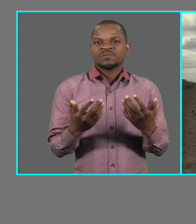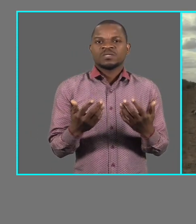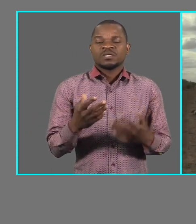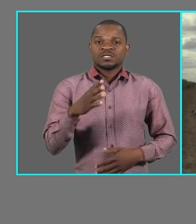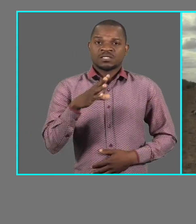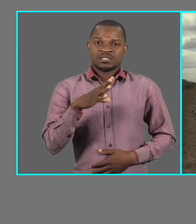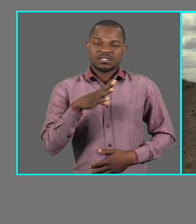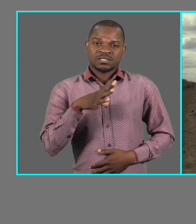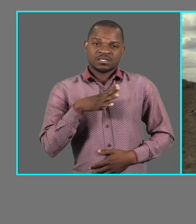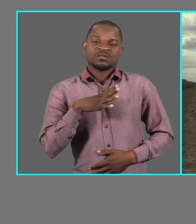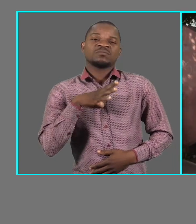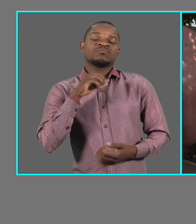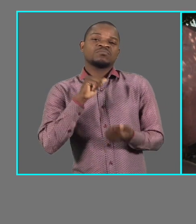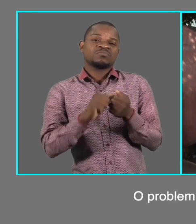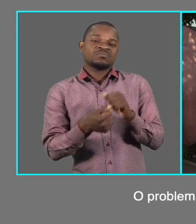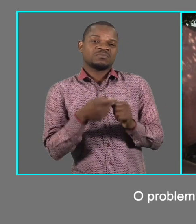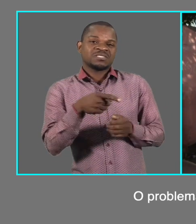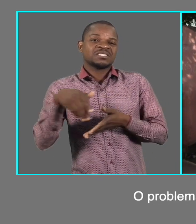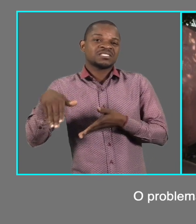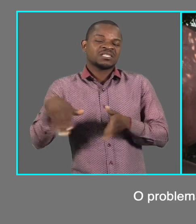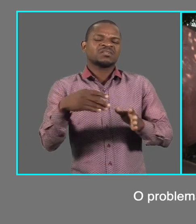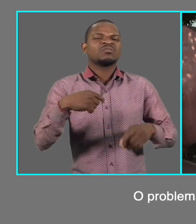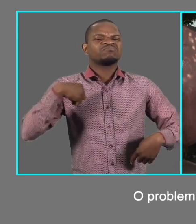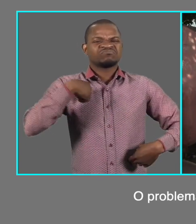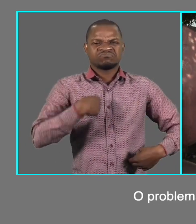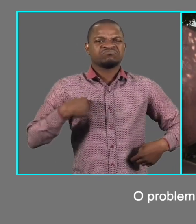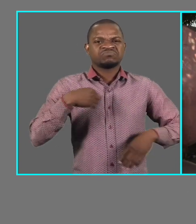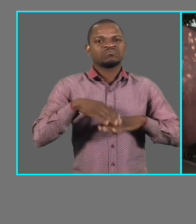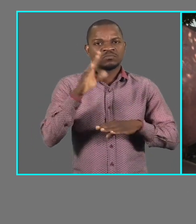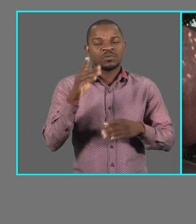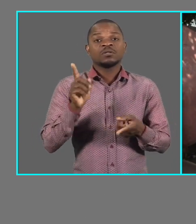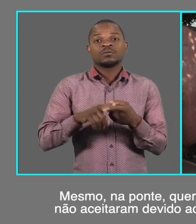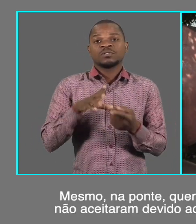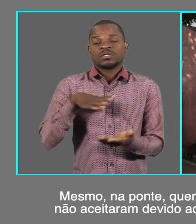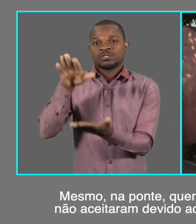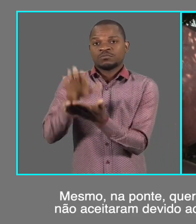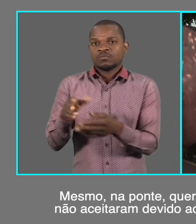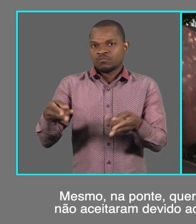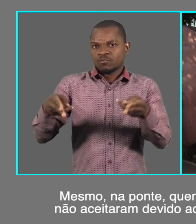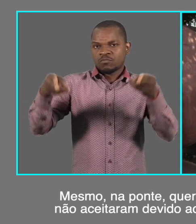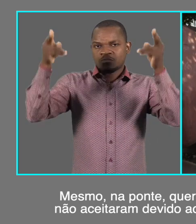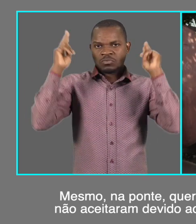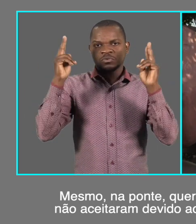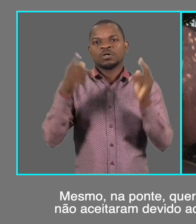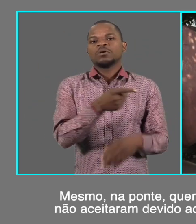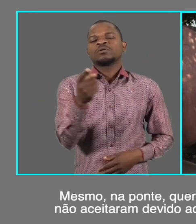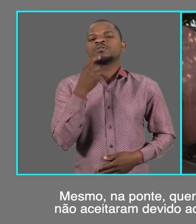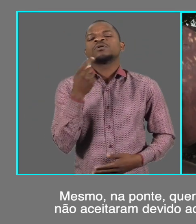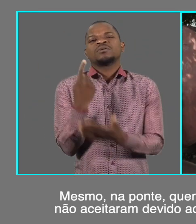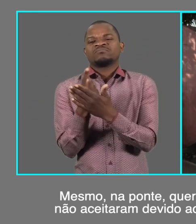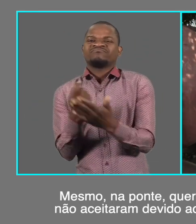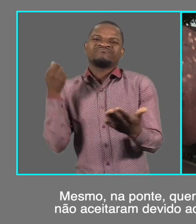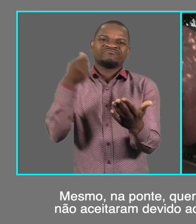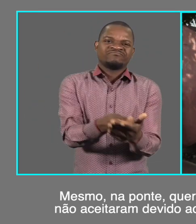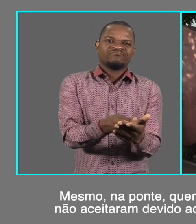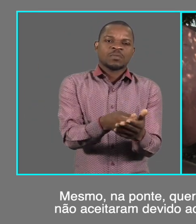entrada é o ponto. O problema da estrada causa-nos dor. Mesmo na ponte, pretendiam cobrar algum